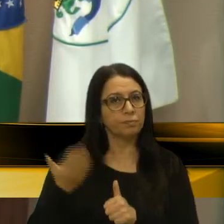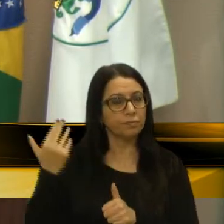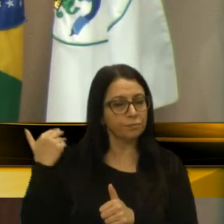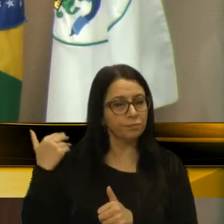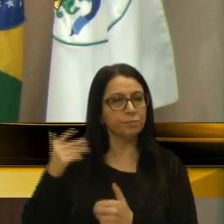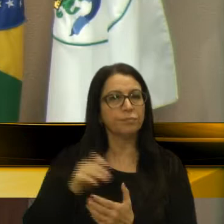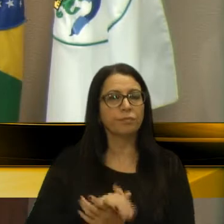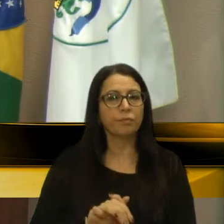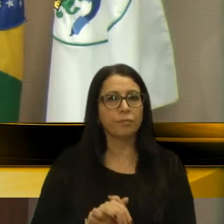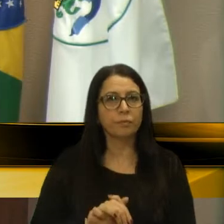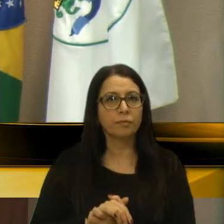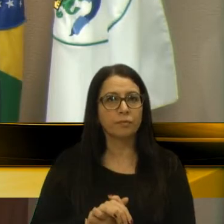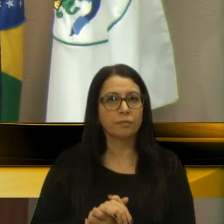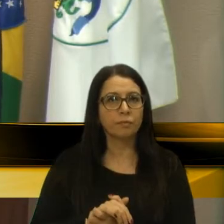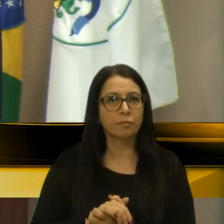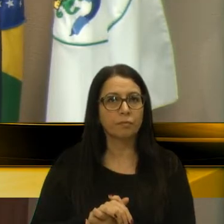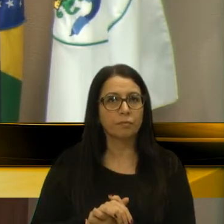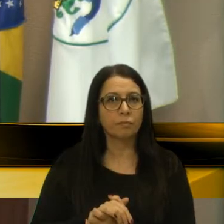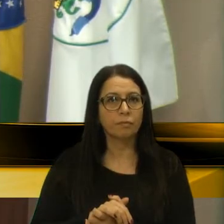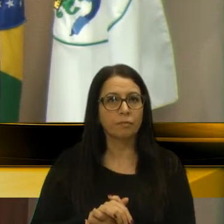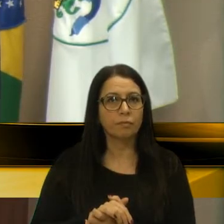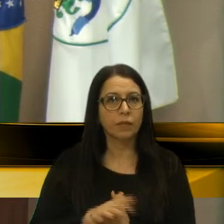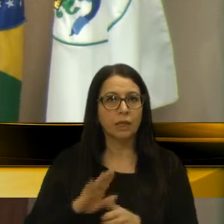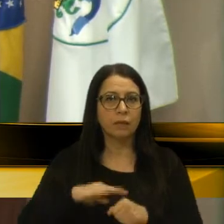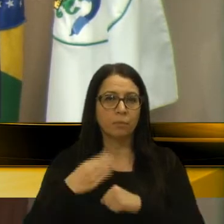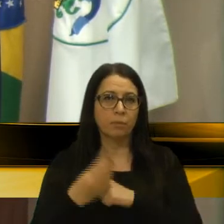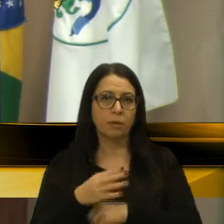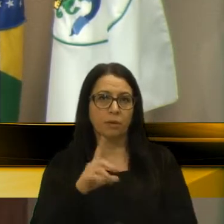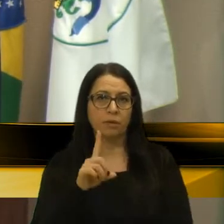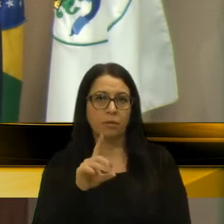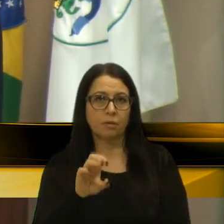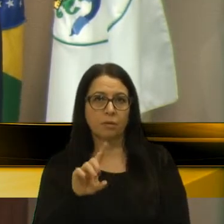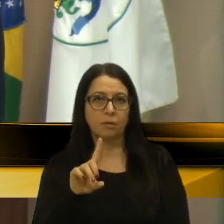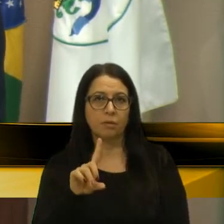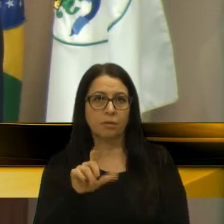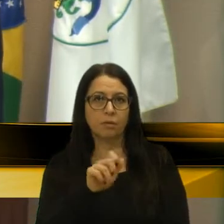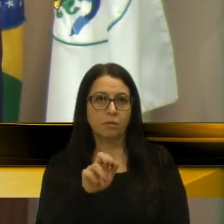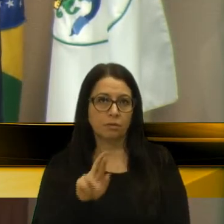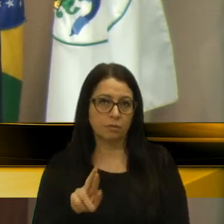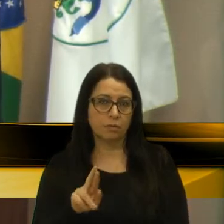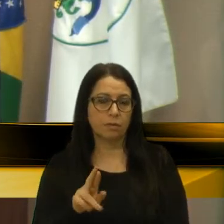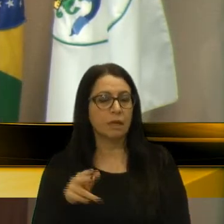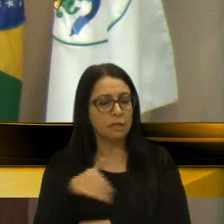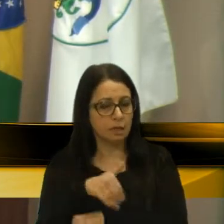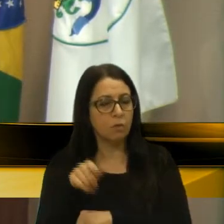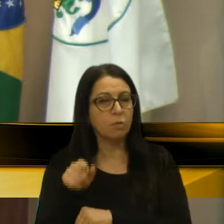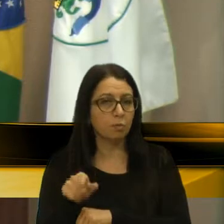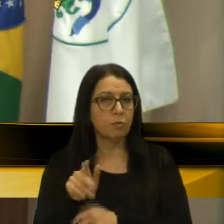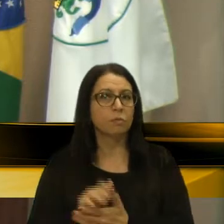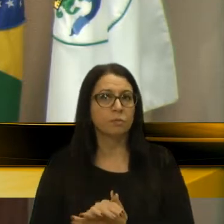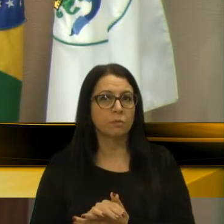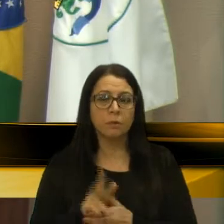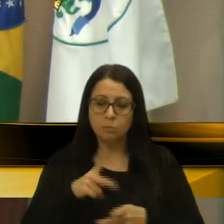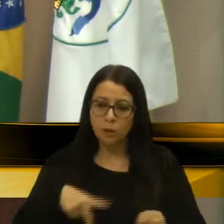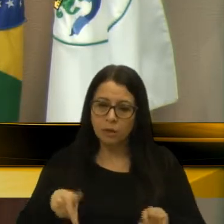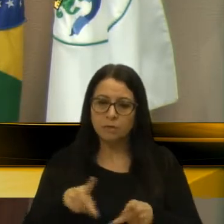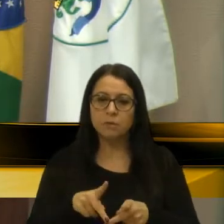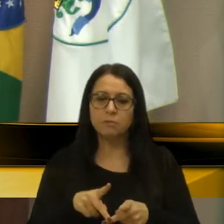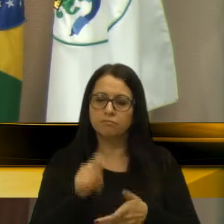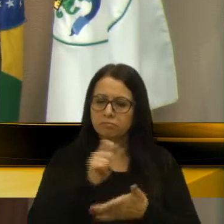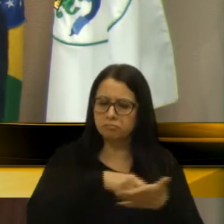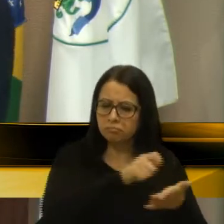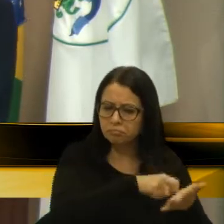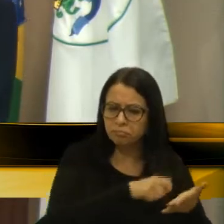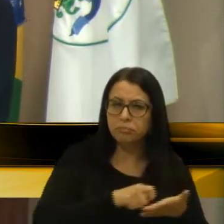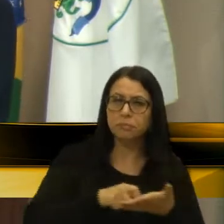bairro aí, bairro de Lázio, na rua Otávio Rocha. Temos a população, abaixo assinado,